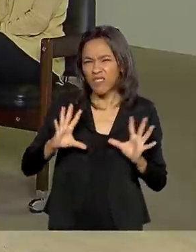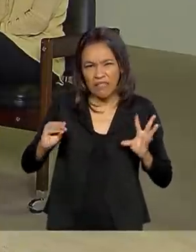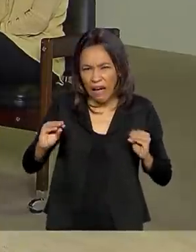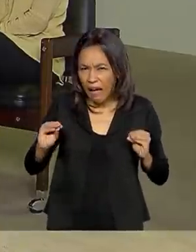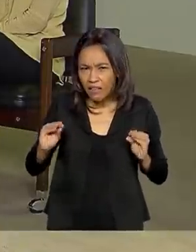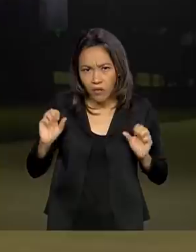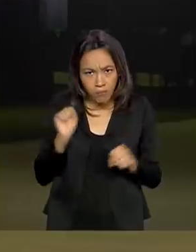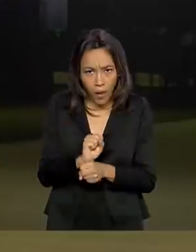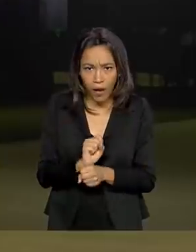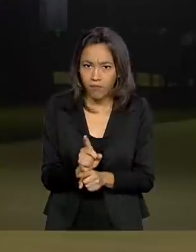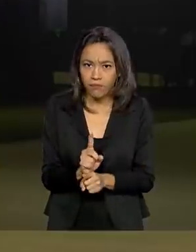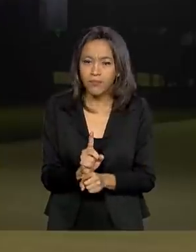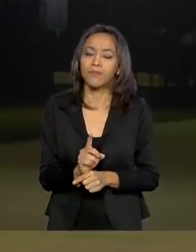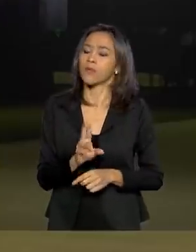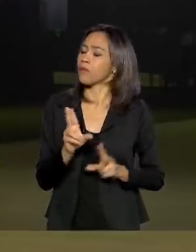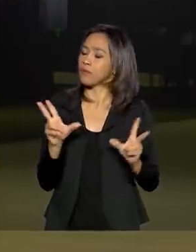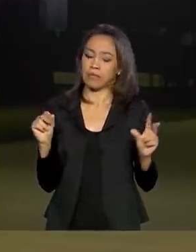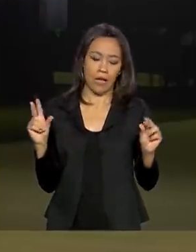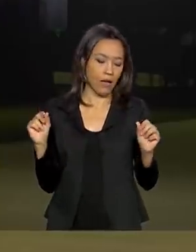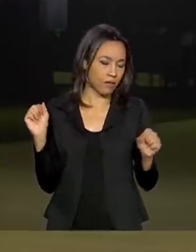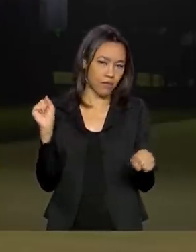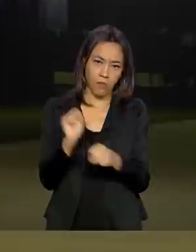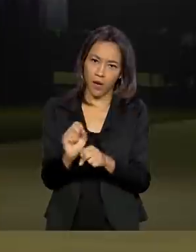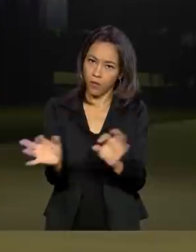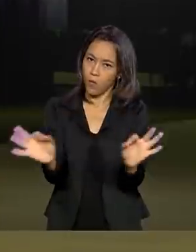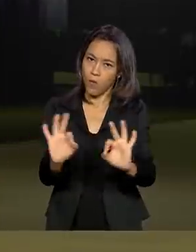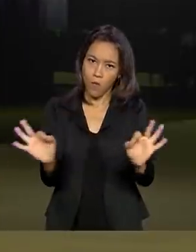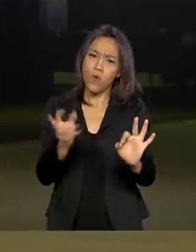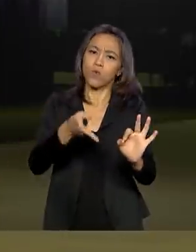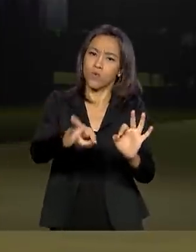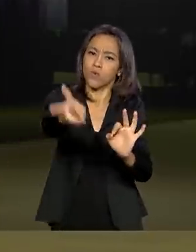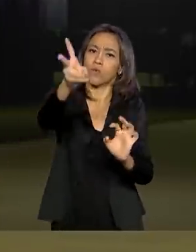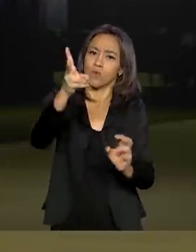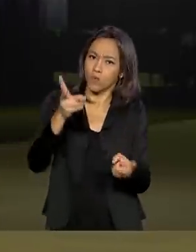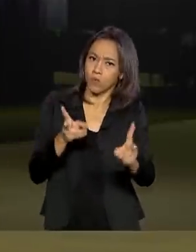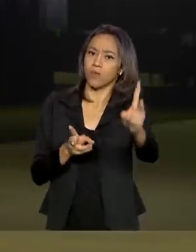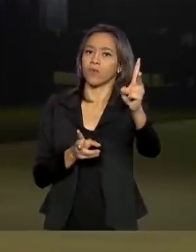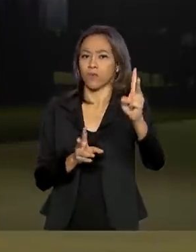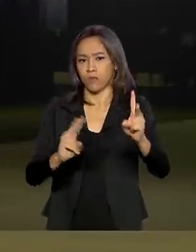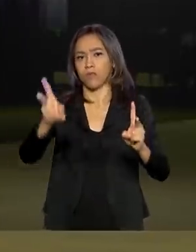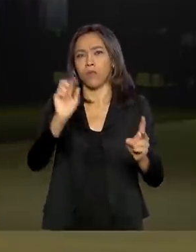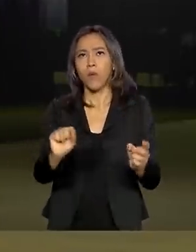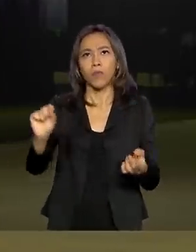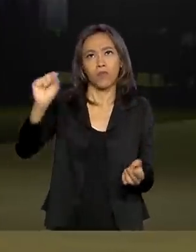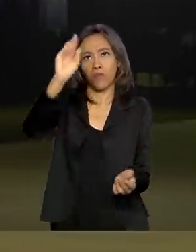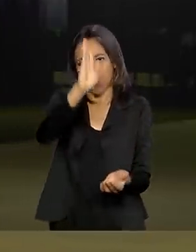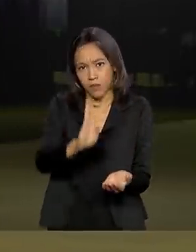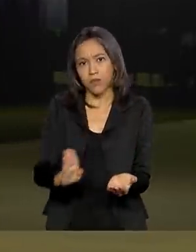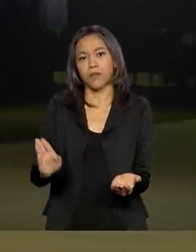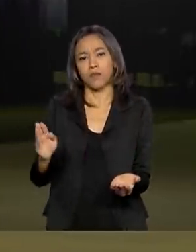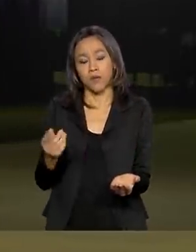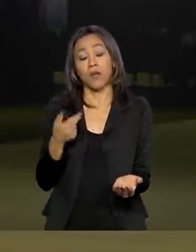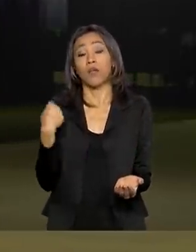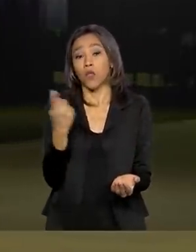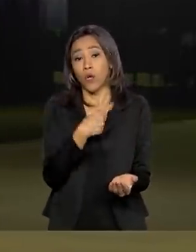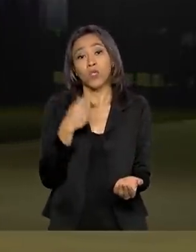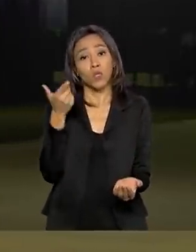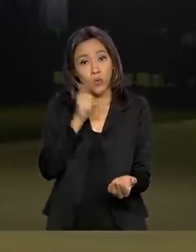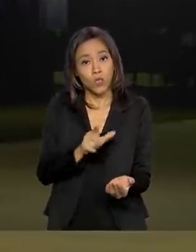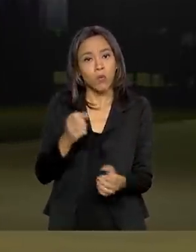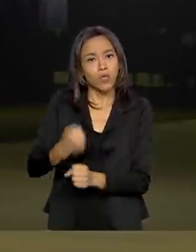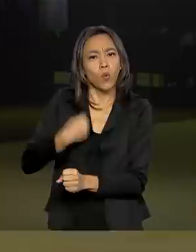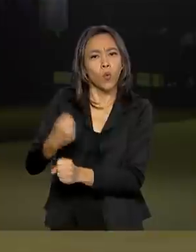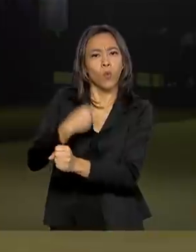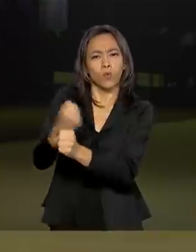durante esse período? Nada foi paralisado, era necessário manter a infraestrutura operando, funcionando, conseguimos manter as obras em